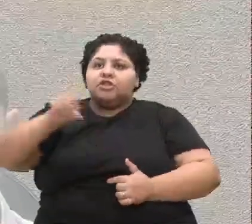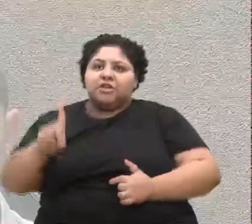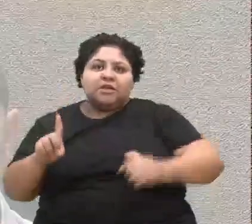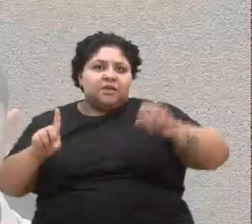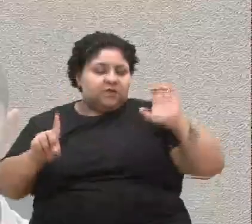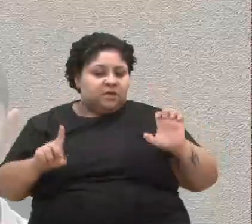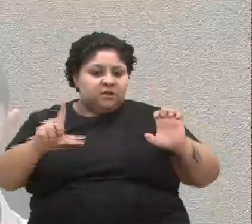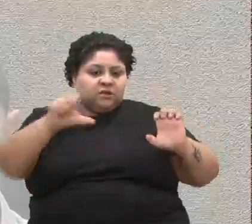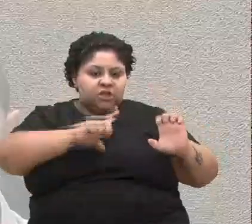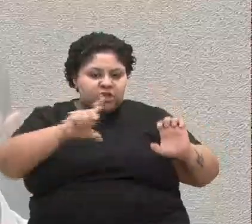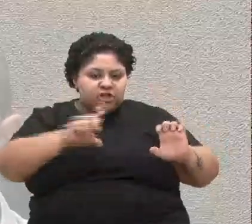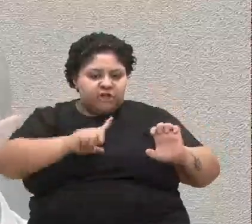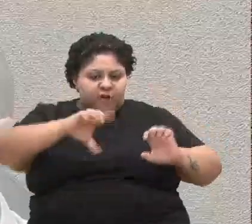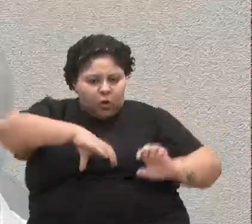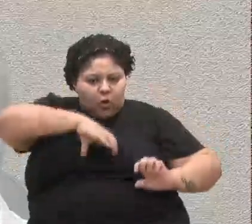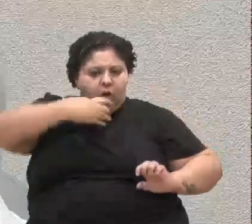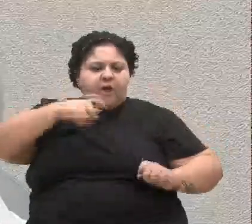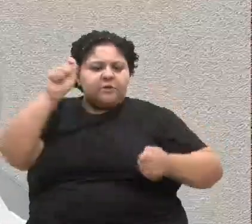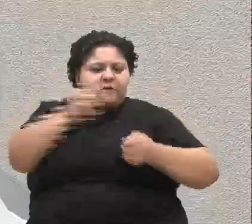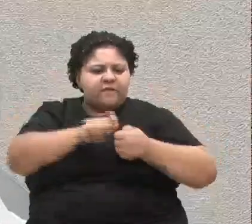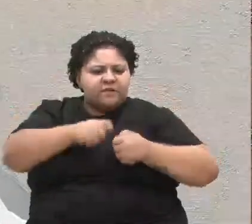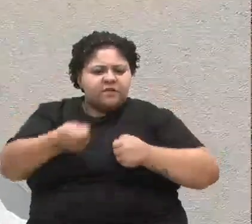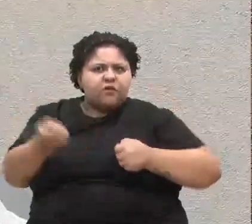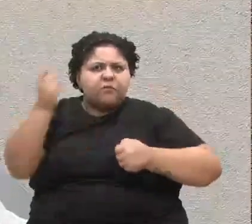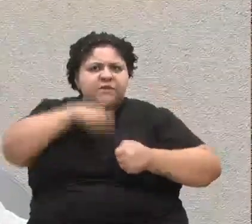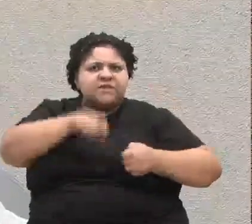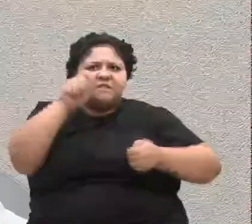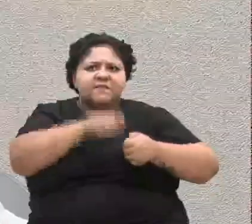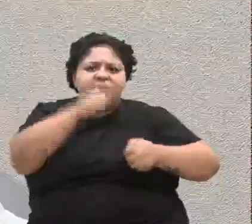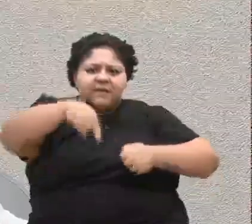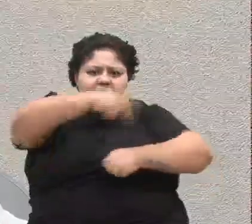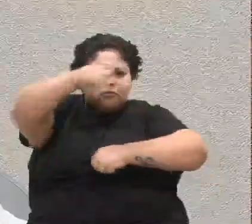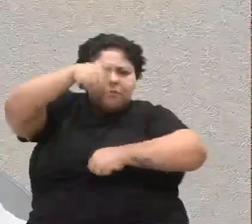tiveram culhão para fazer o que precisa ser feito nesse país.